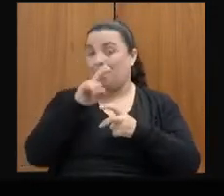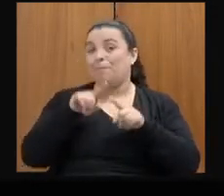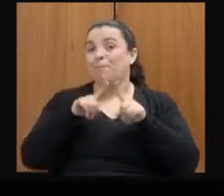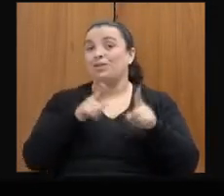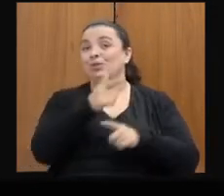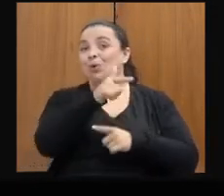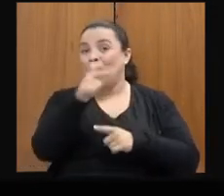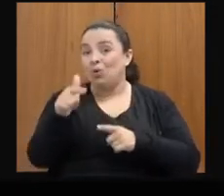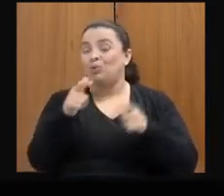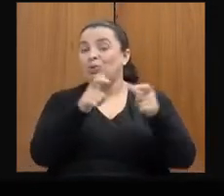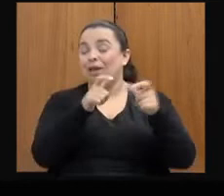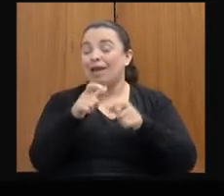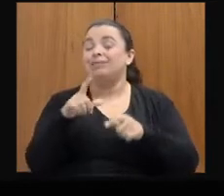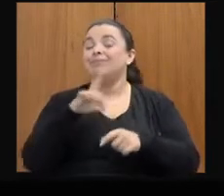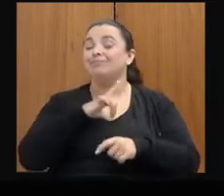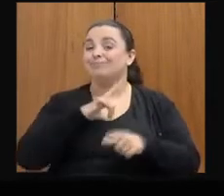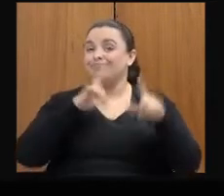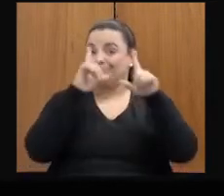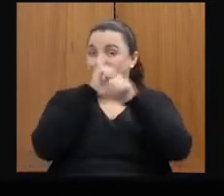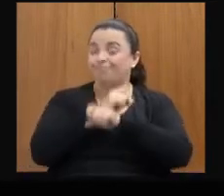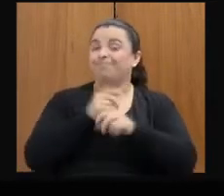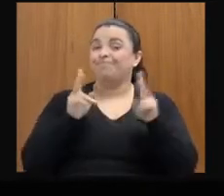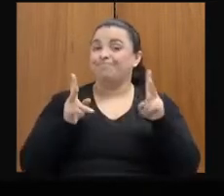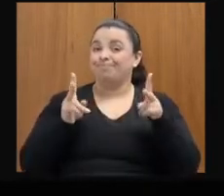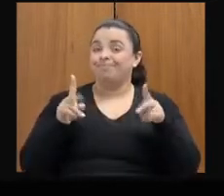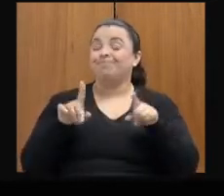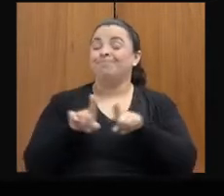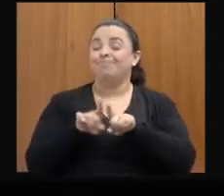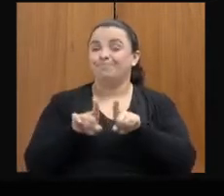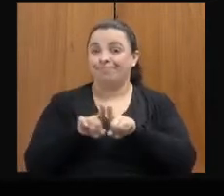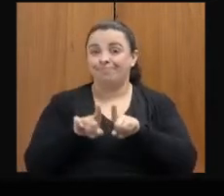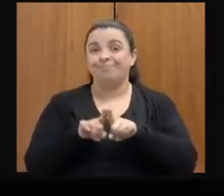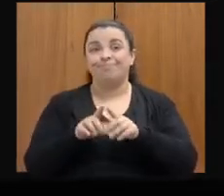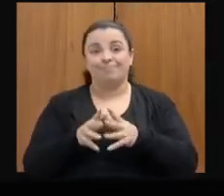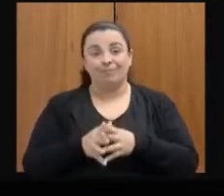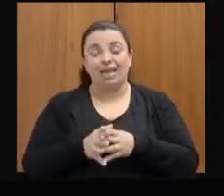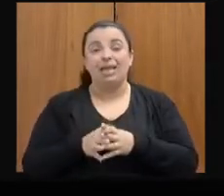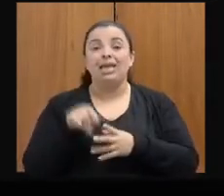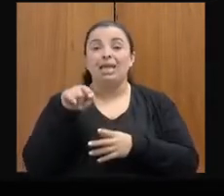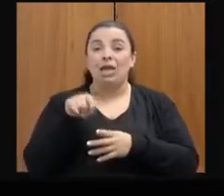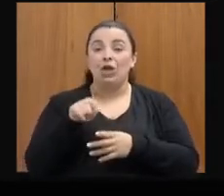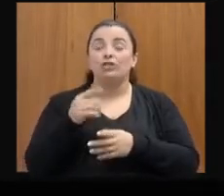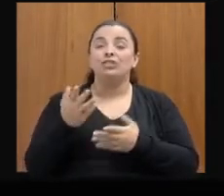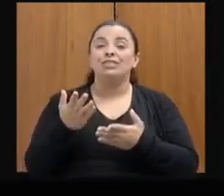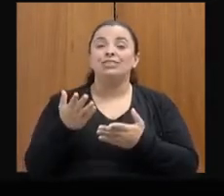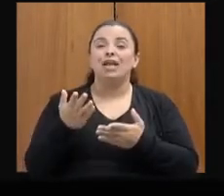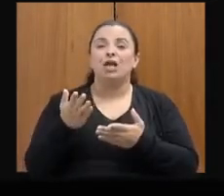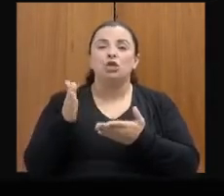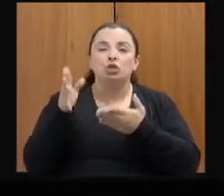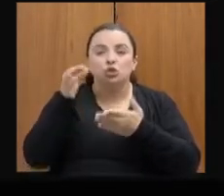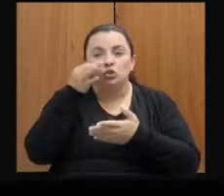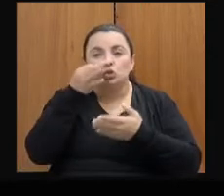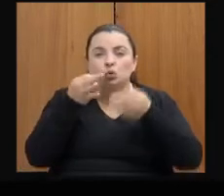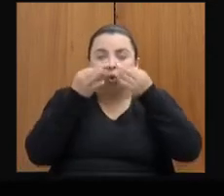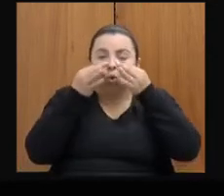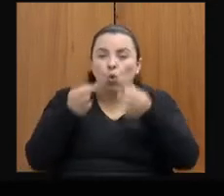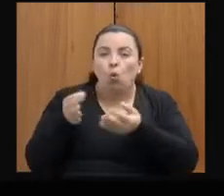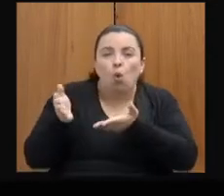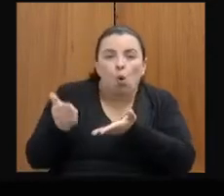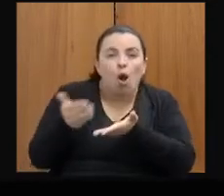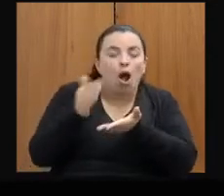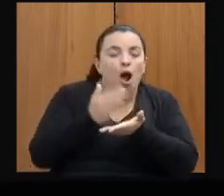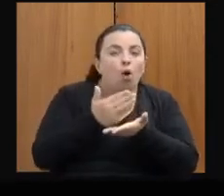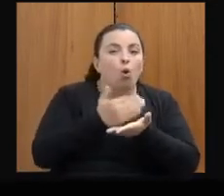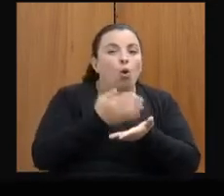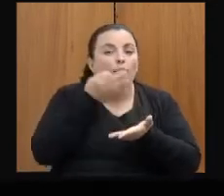enfrentam suas dificuldades e é muito importante essa escuta que vocês estão fazendo, querendo saber como